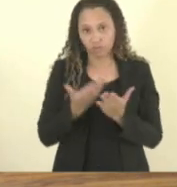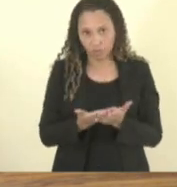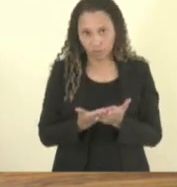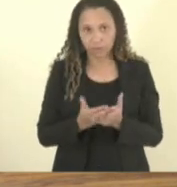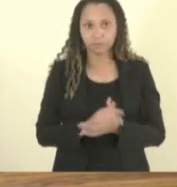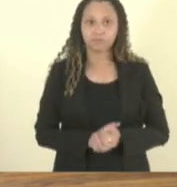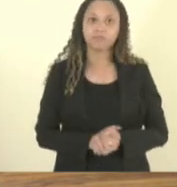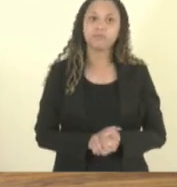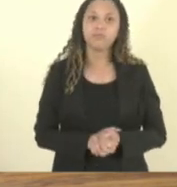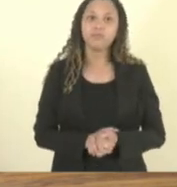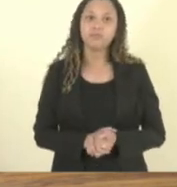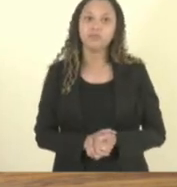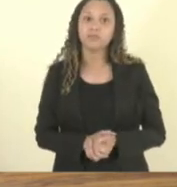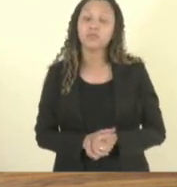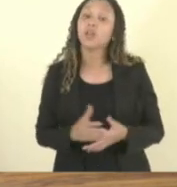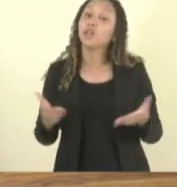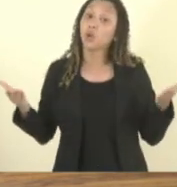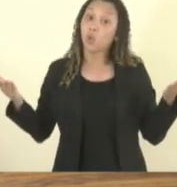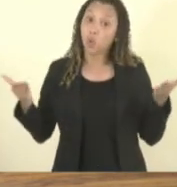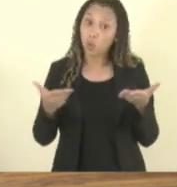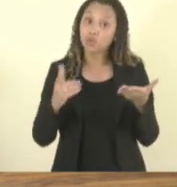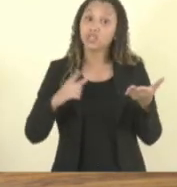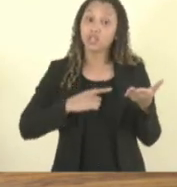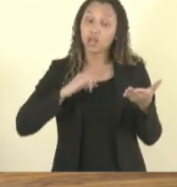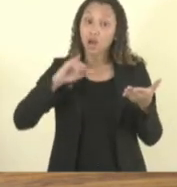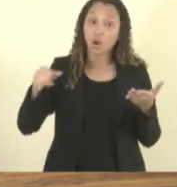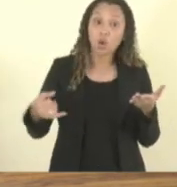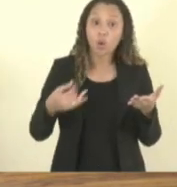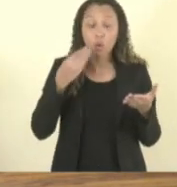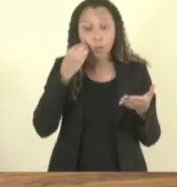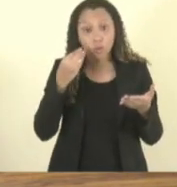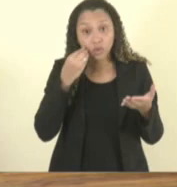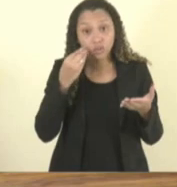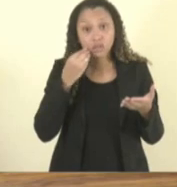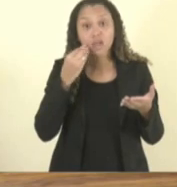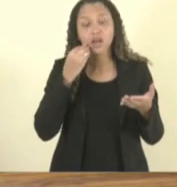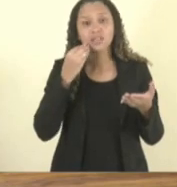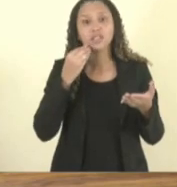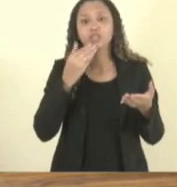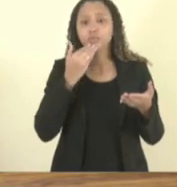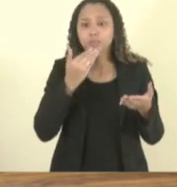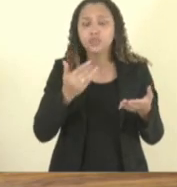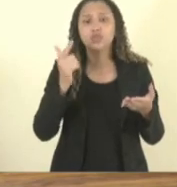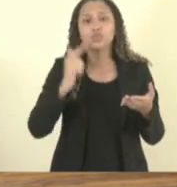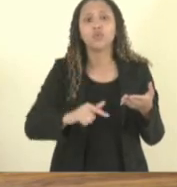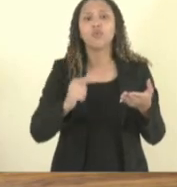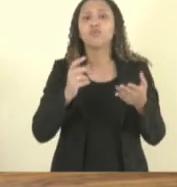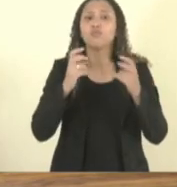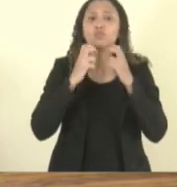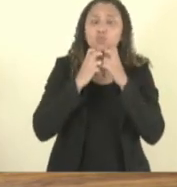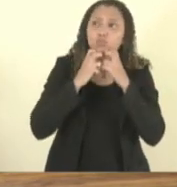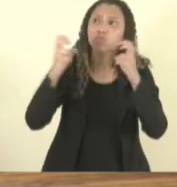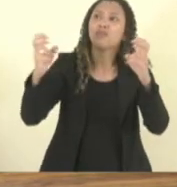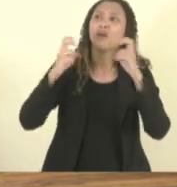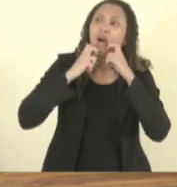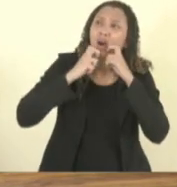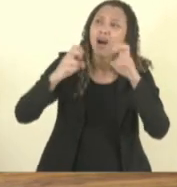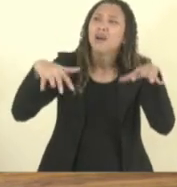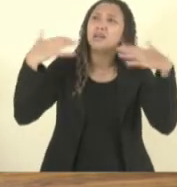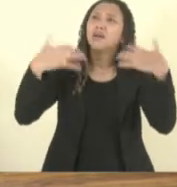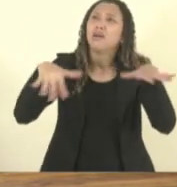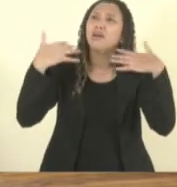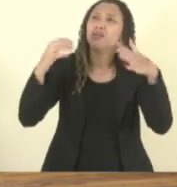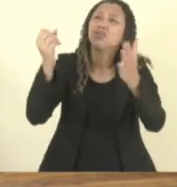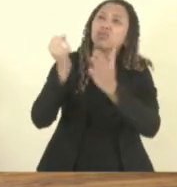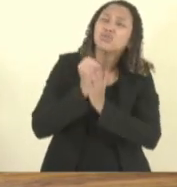nós estamos tendo a oportunidade de dar mais um grito de socorro, porque nada estamos fazendo mais aqui que